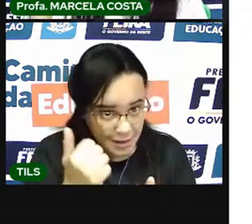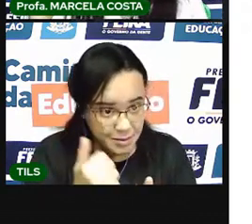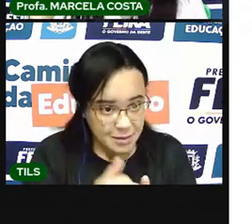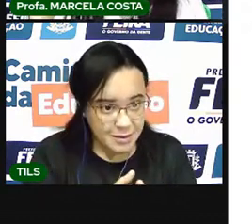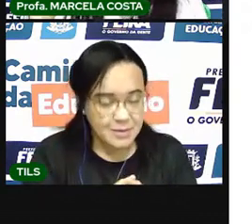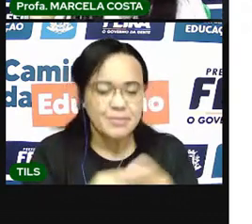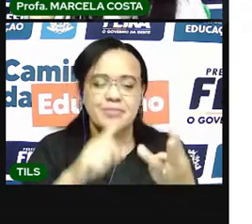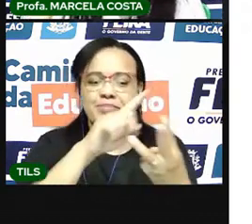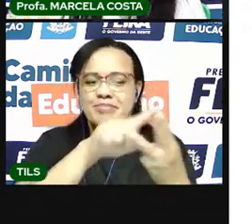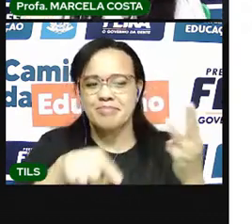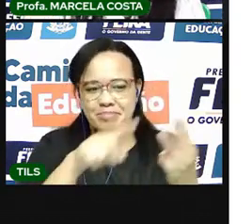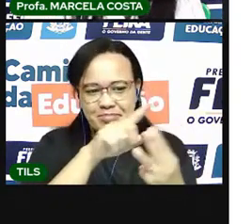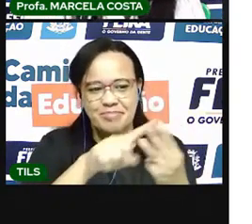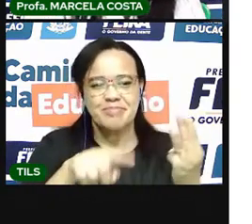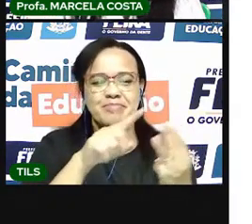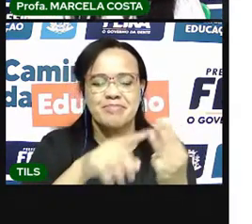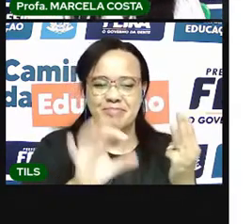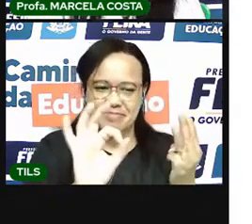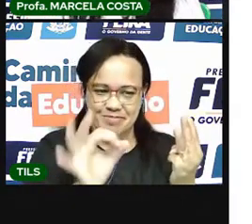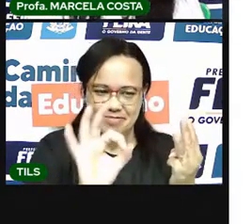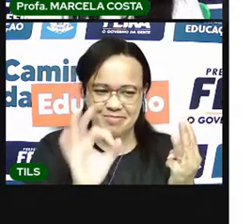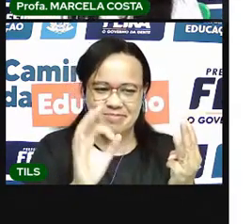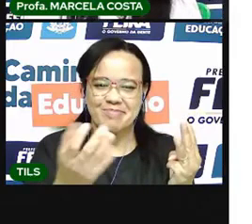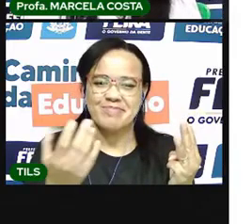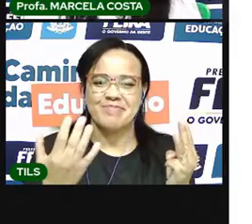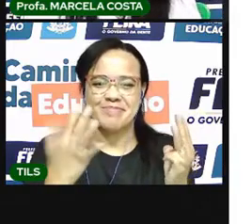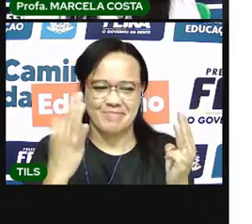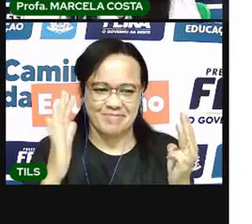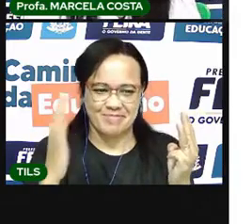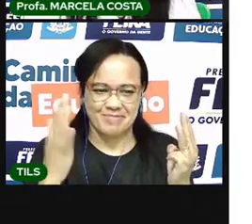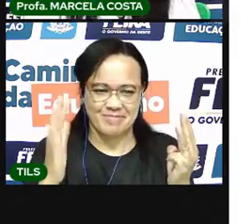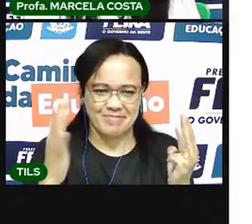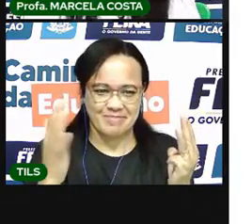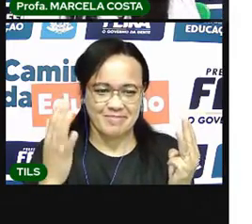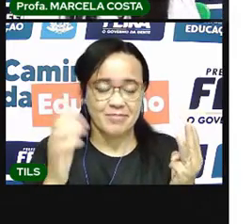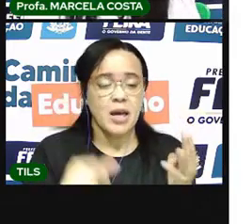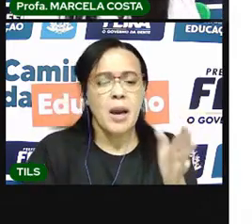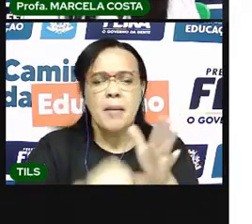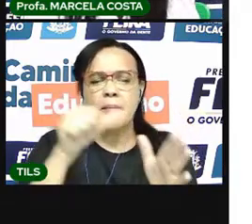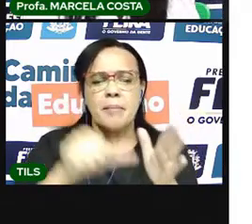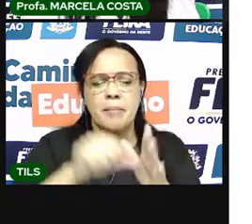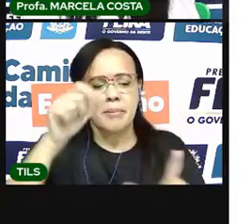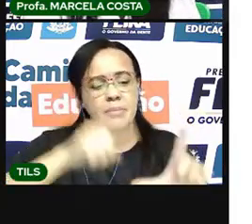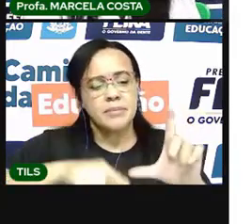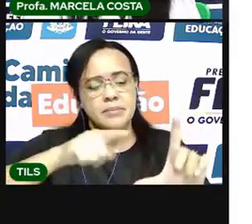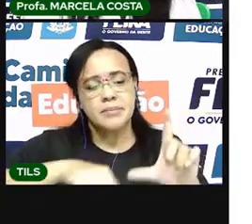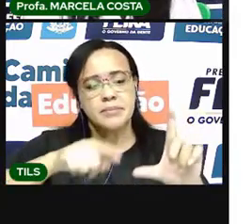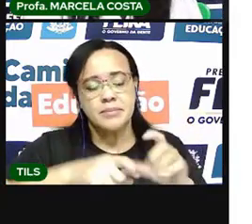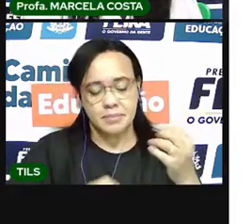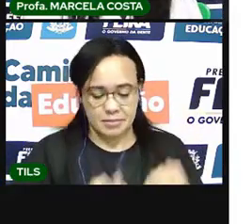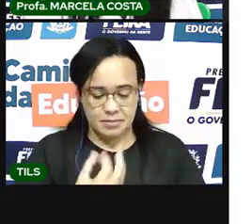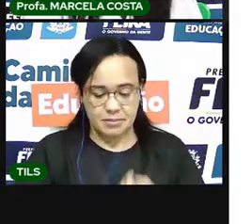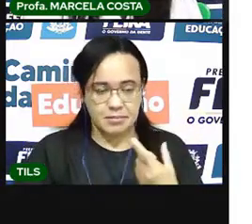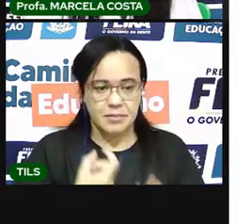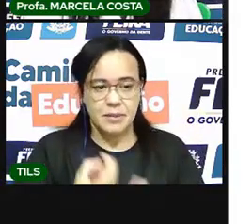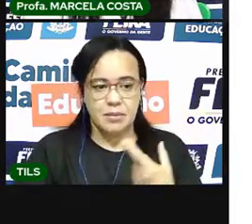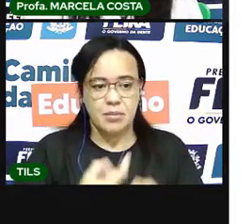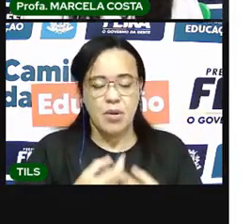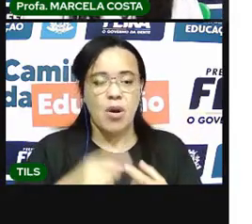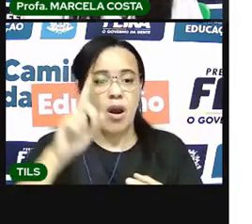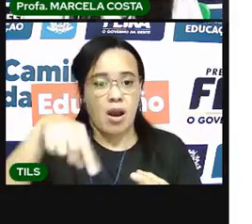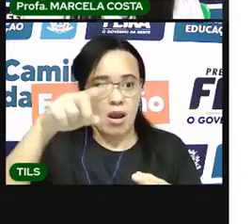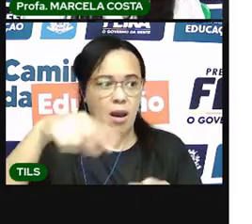Três vezes. Muito bem. Qual a primeira letra da palavra pipoca? É a letra P.